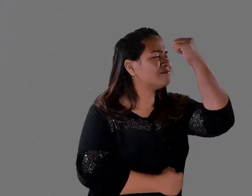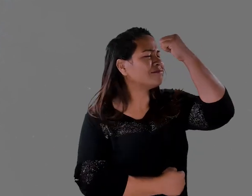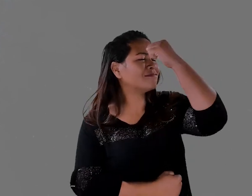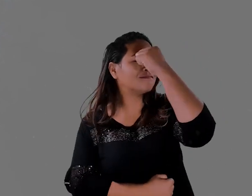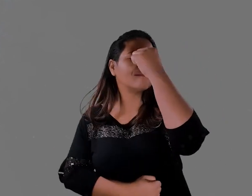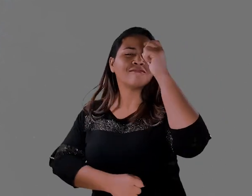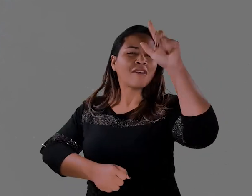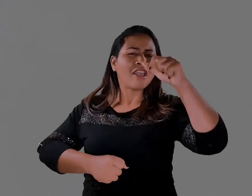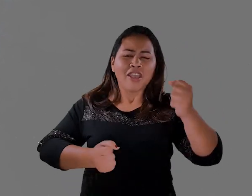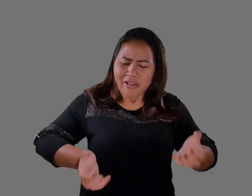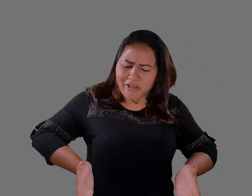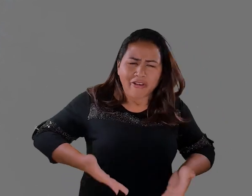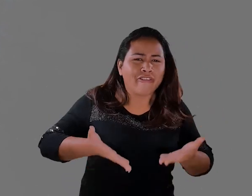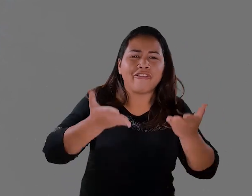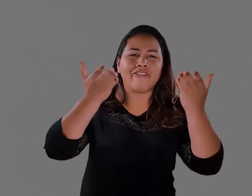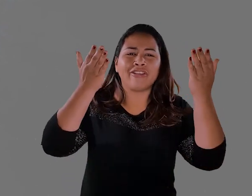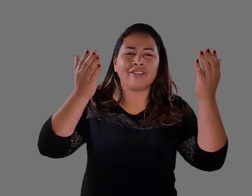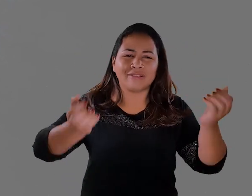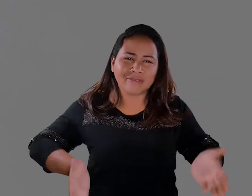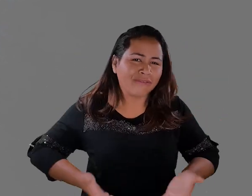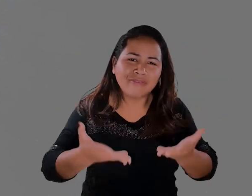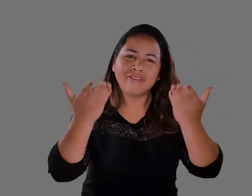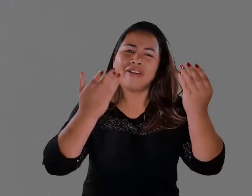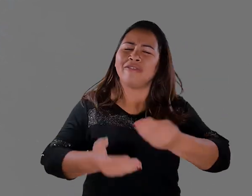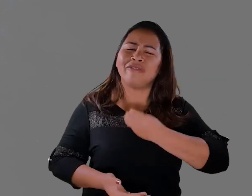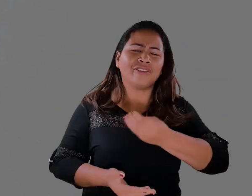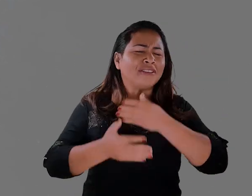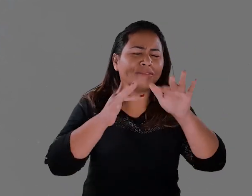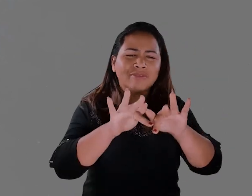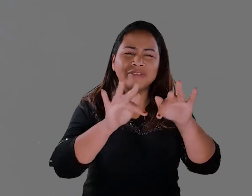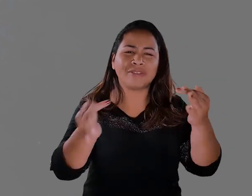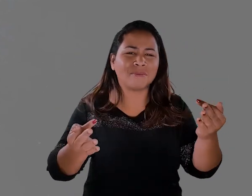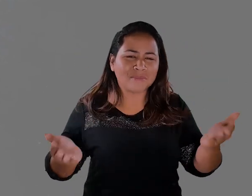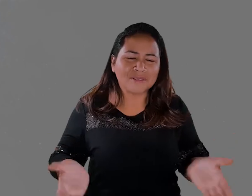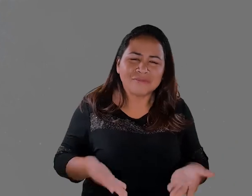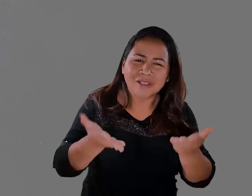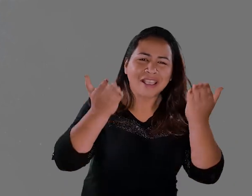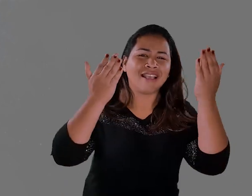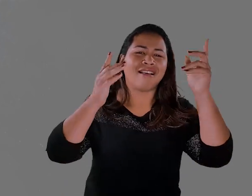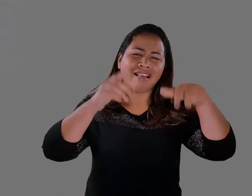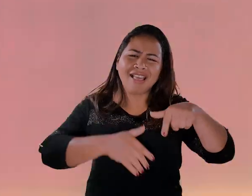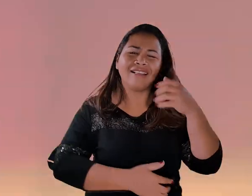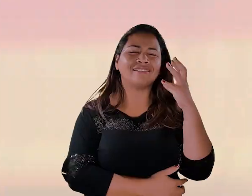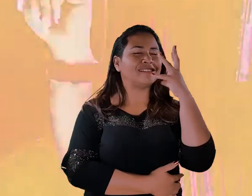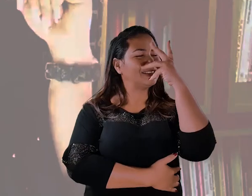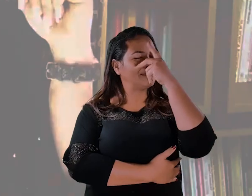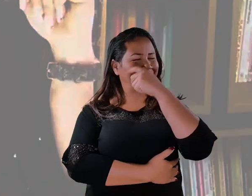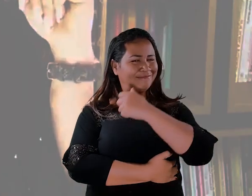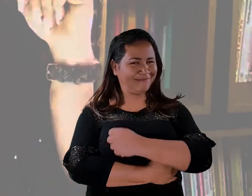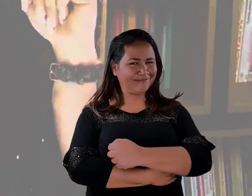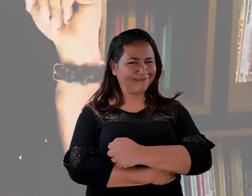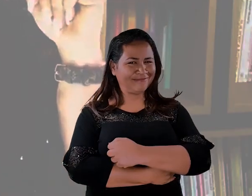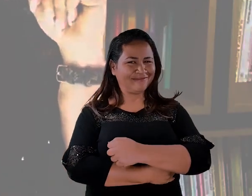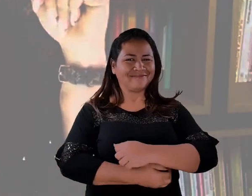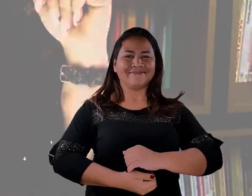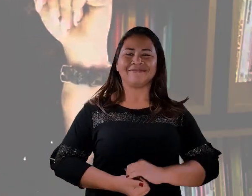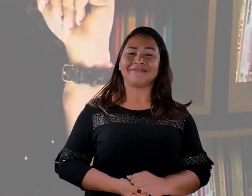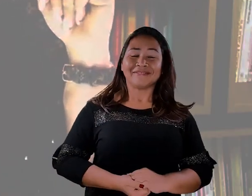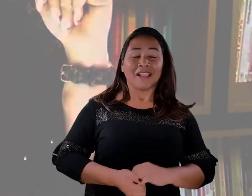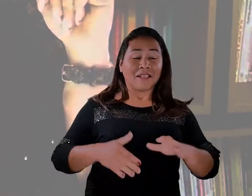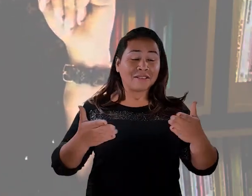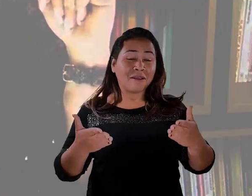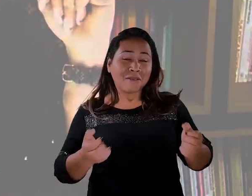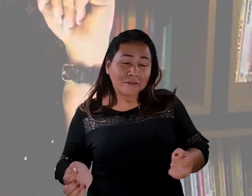viva. Segue o fluxo, dança. Vai indo, é lindo, é lindo. E se dentro desse fluxo,